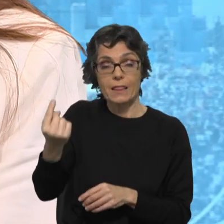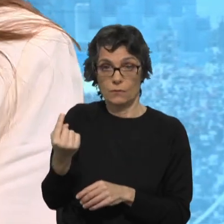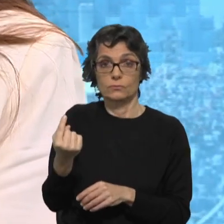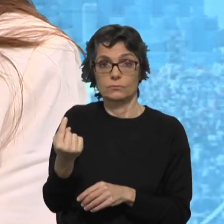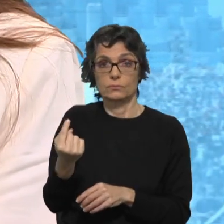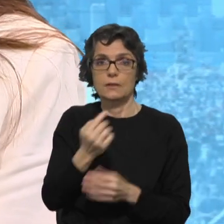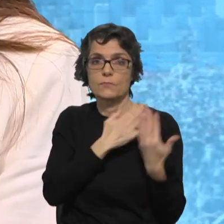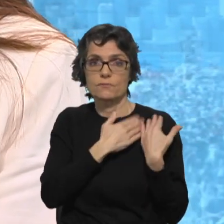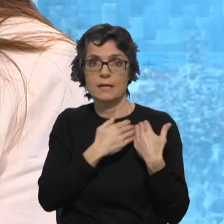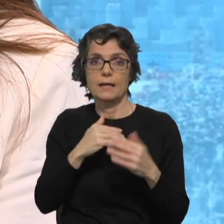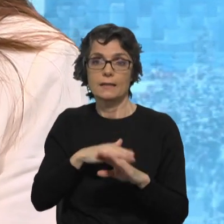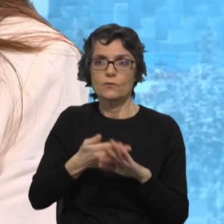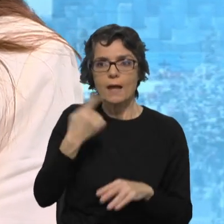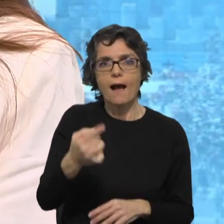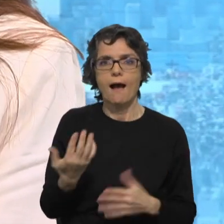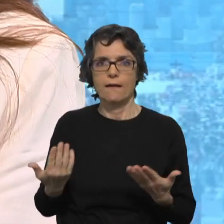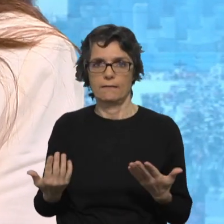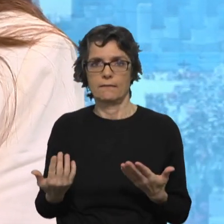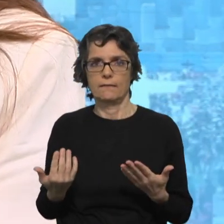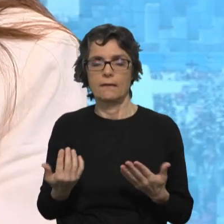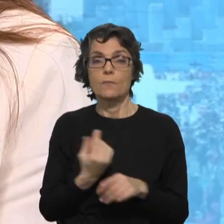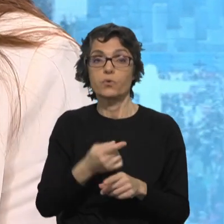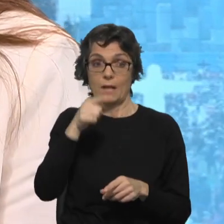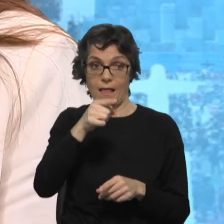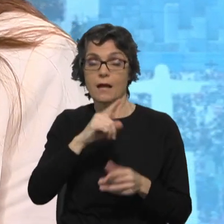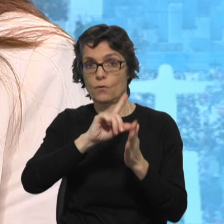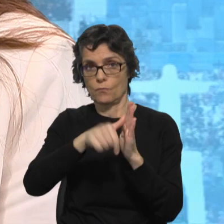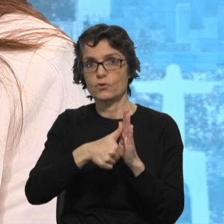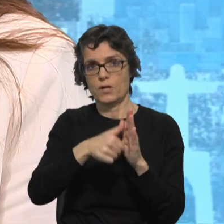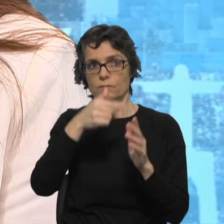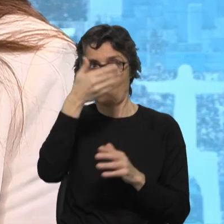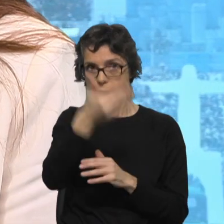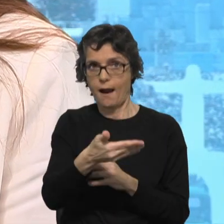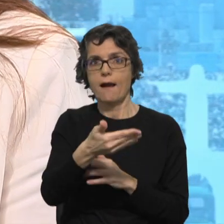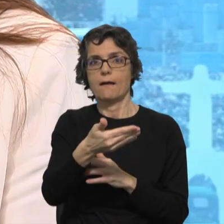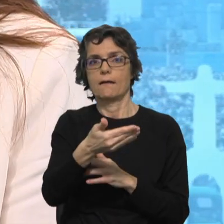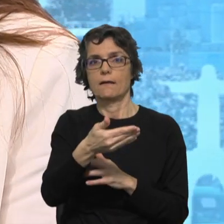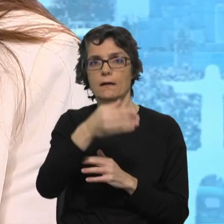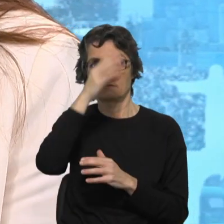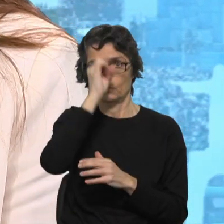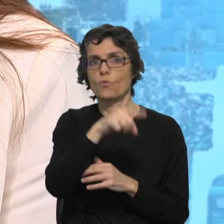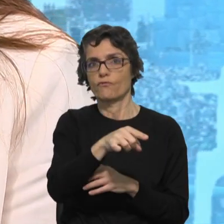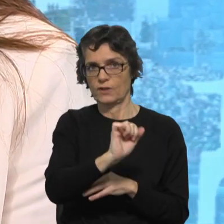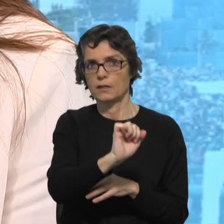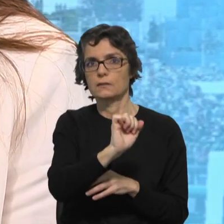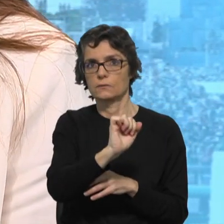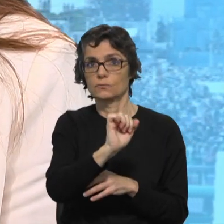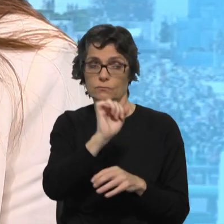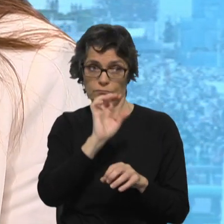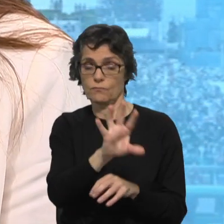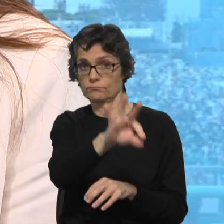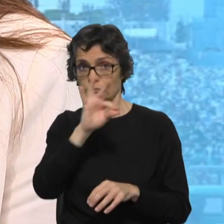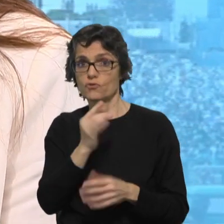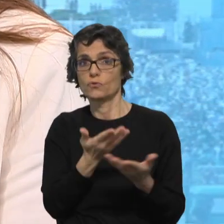crescida, até diria eu, porque já haverá um projeto mais conhecido para o país, que terá sido eleito pelos